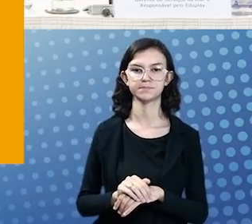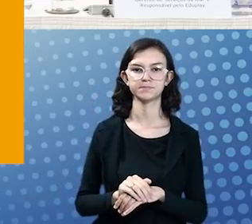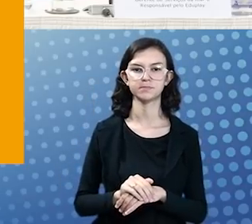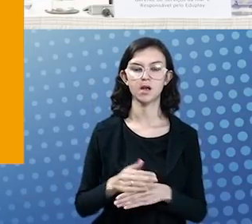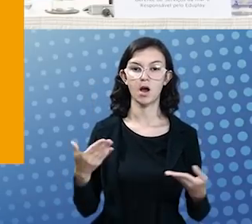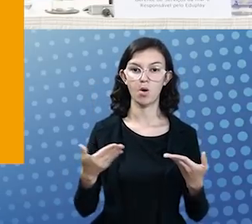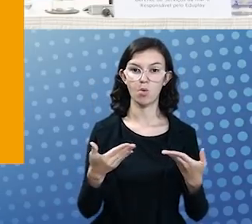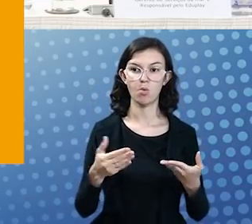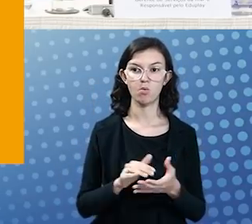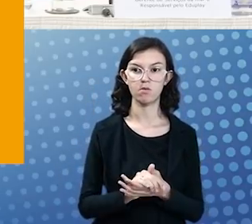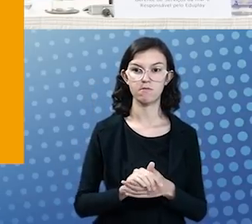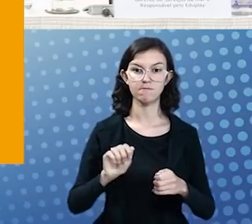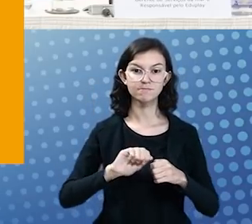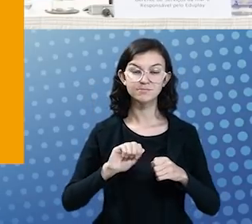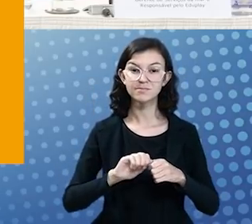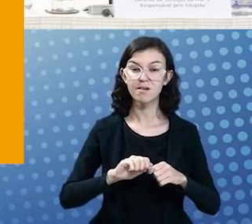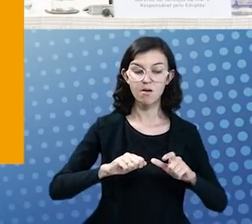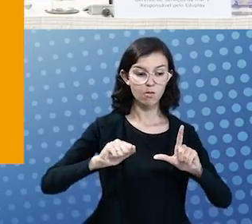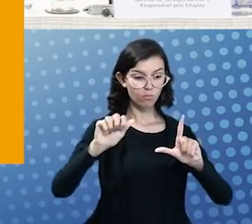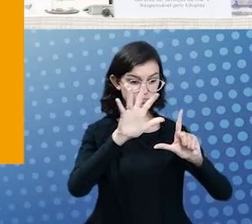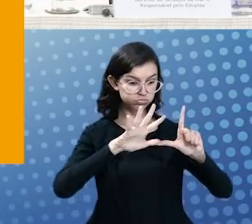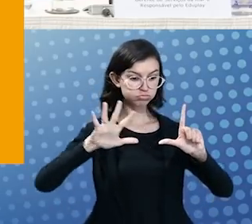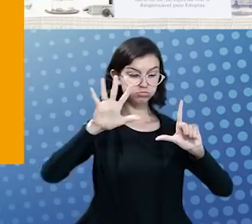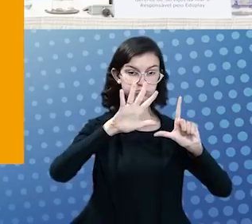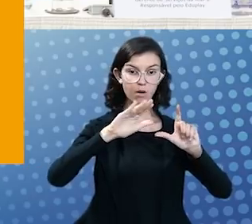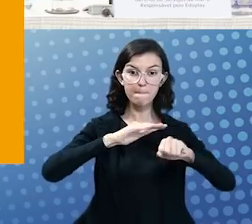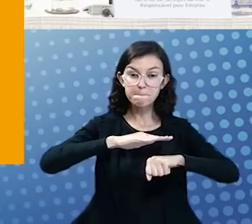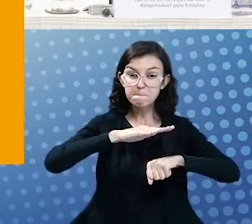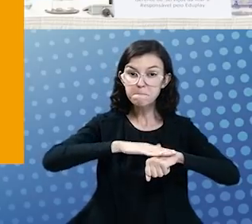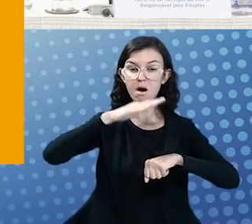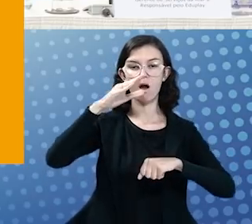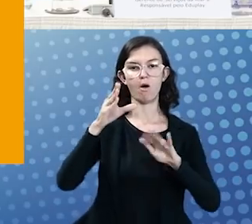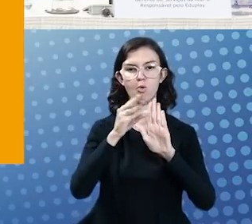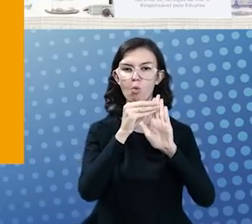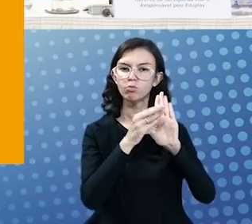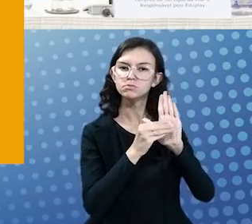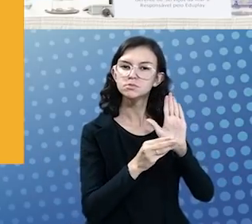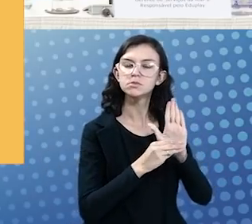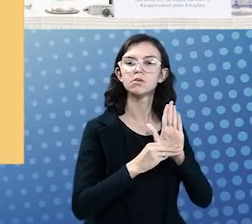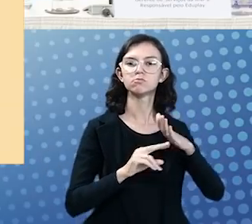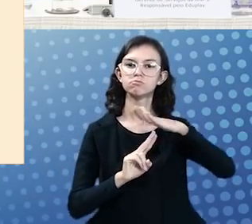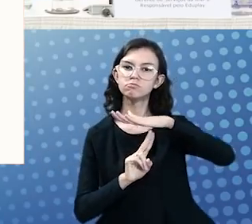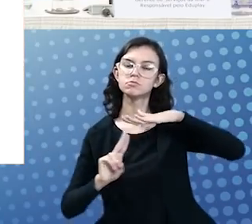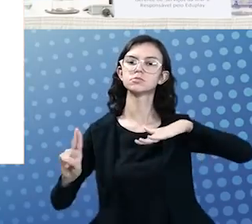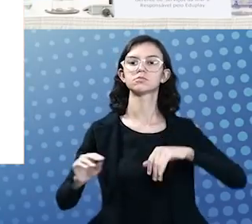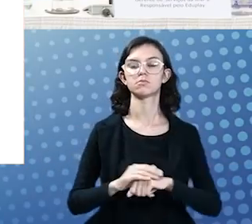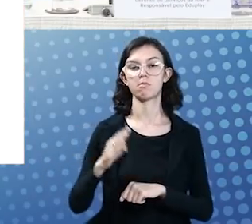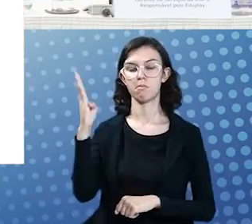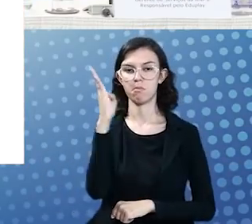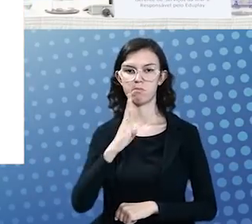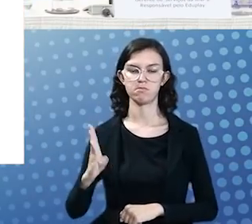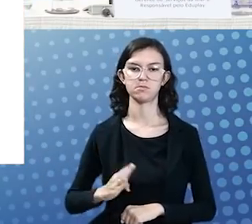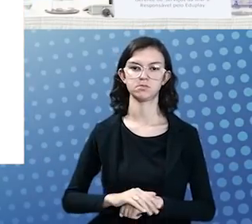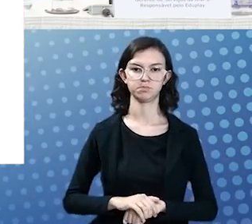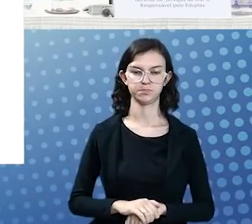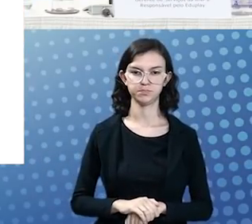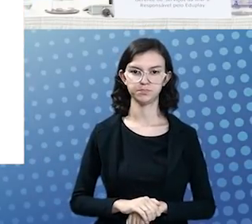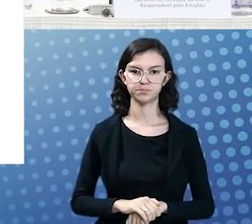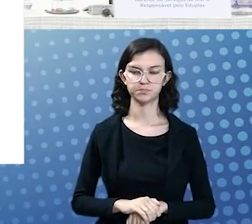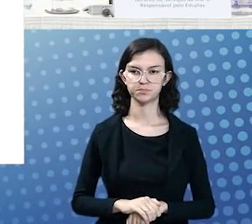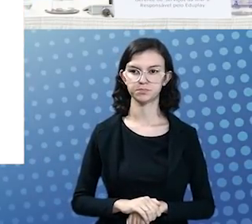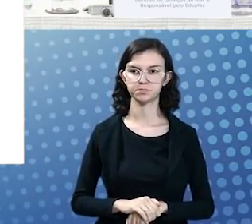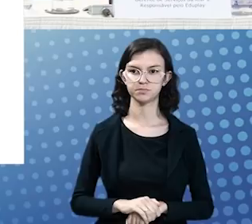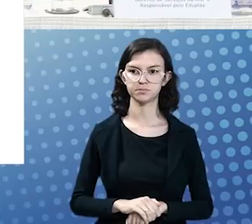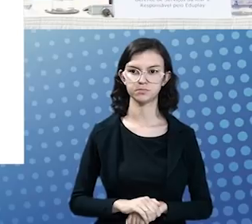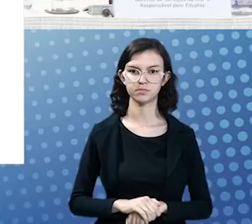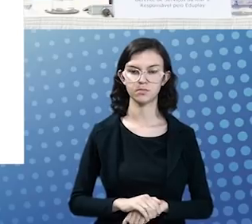que é torná-lo o maior portal de conteúdo audiovisual para o ensino superior brasileiro. Próximo, por favor. Então,